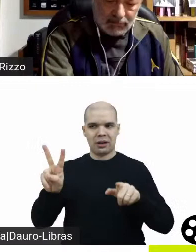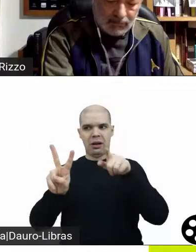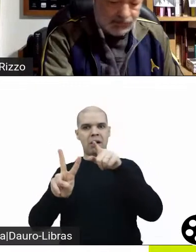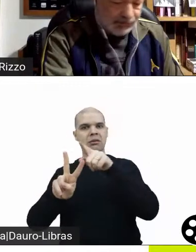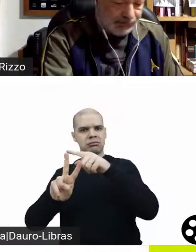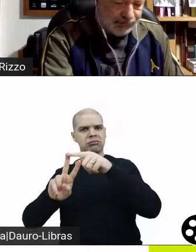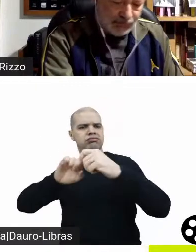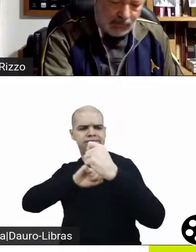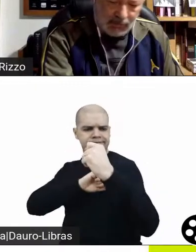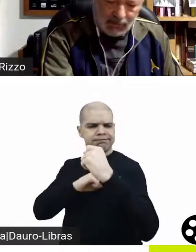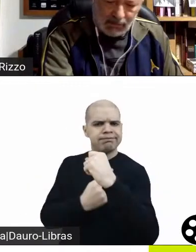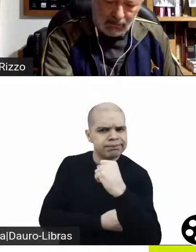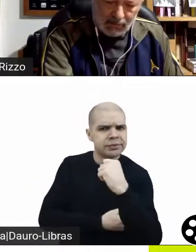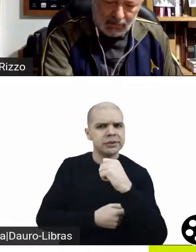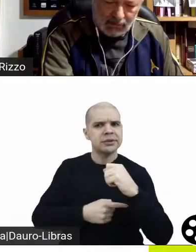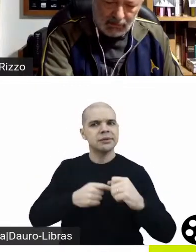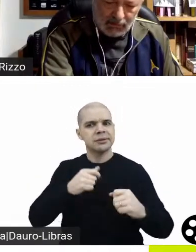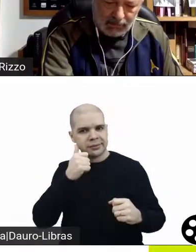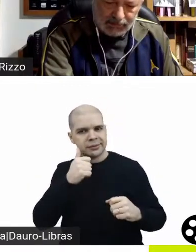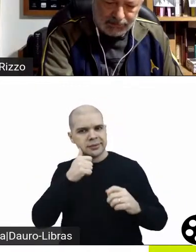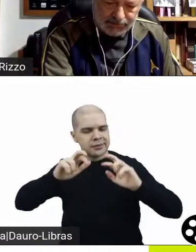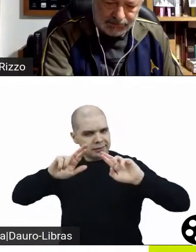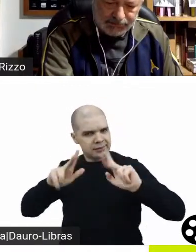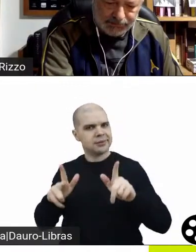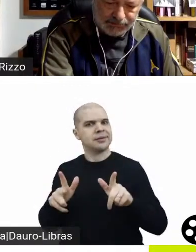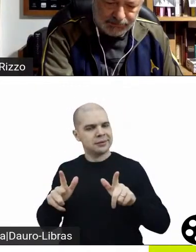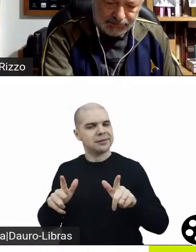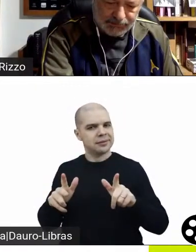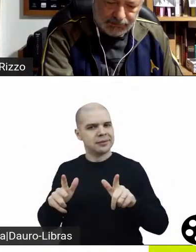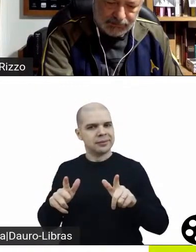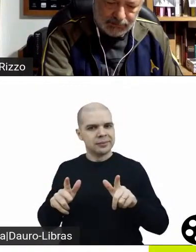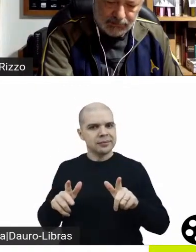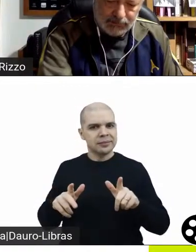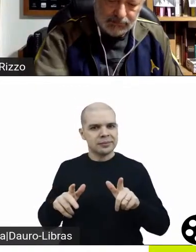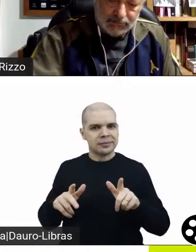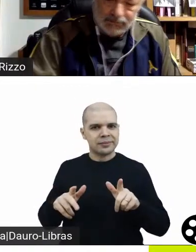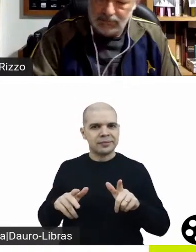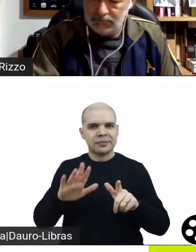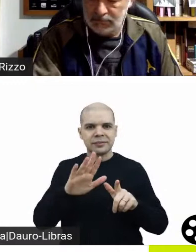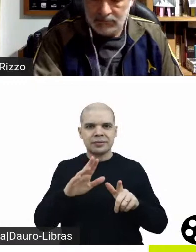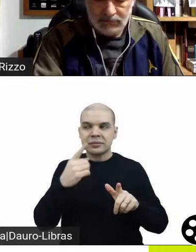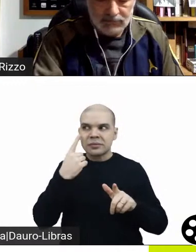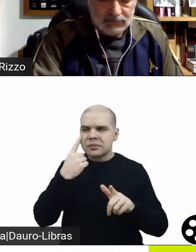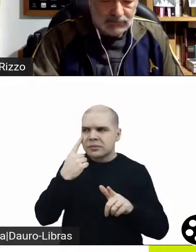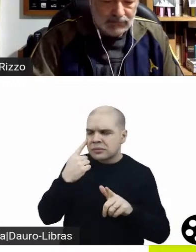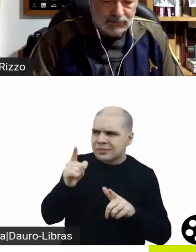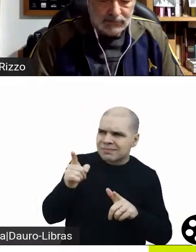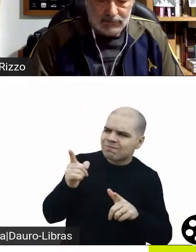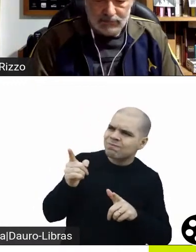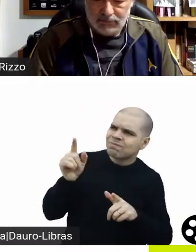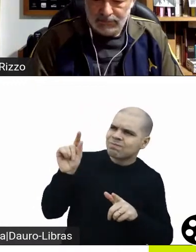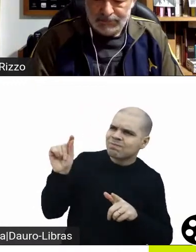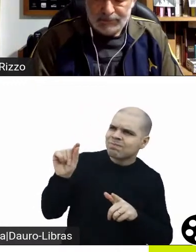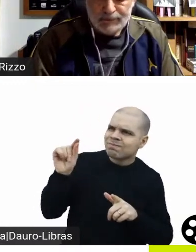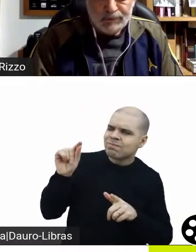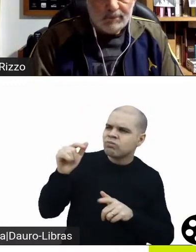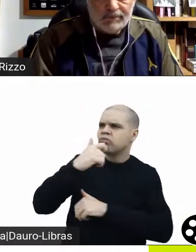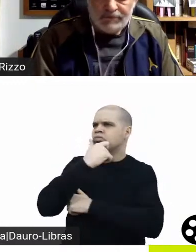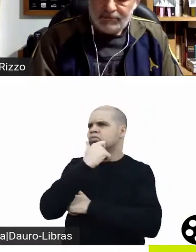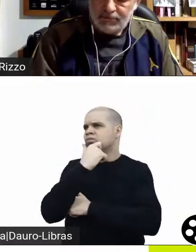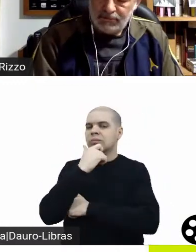mas um que passa pelo nosso ponto de vista, nossa relação com o deficiente físico, como a pessoa que sofreu limitações de